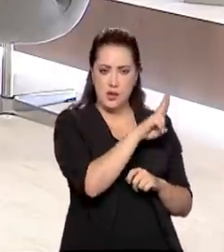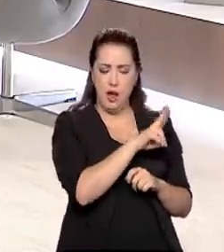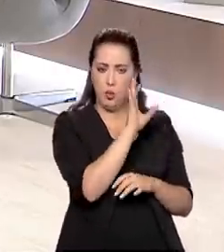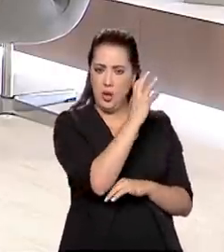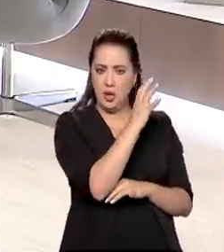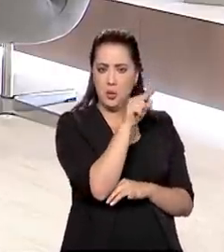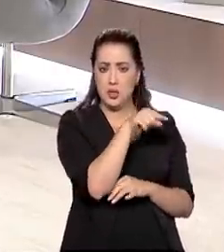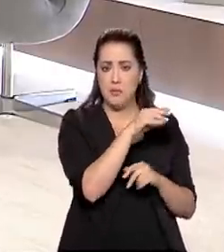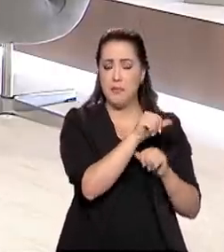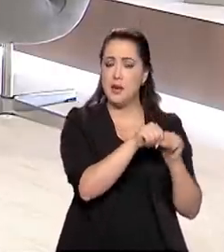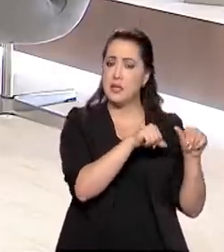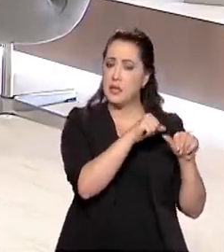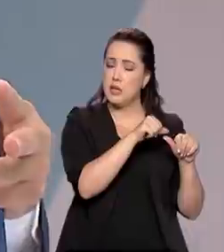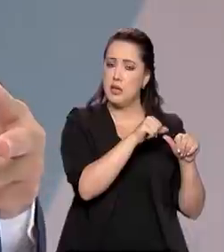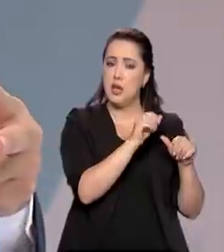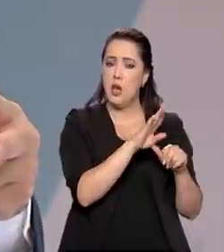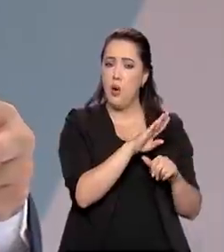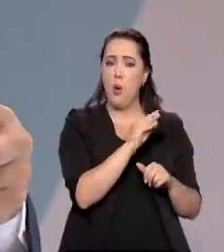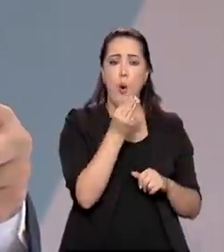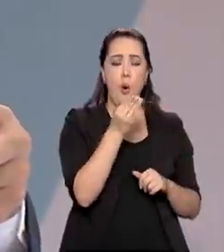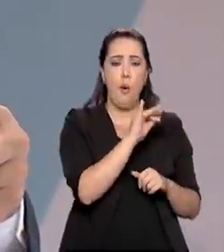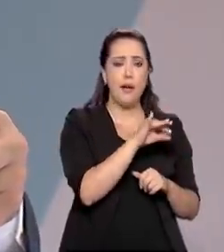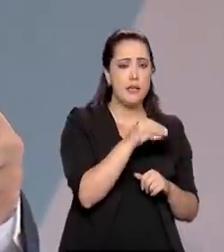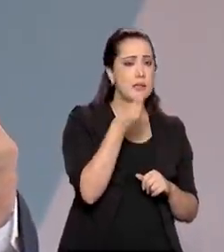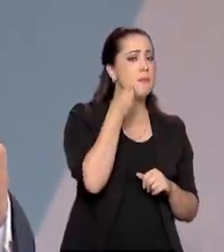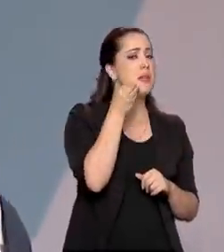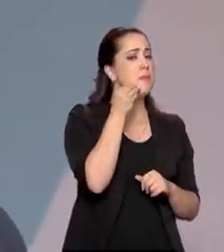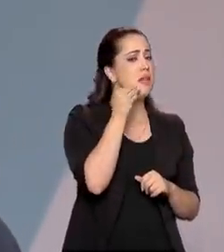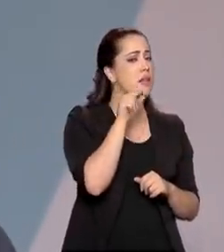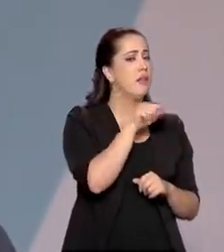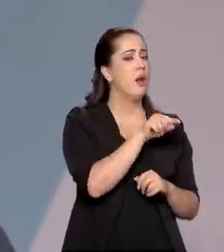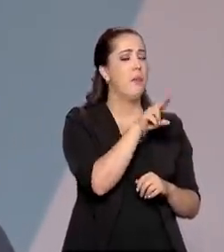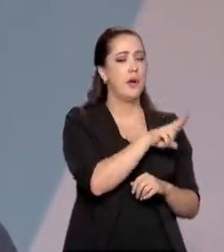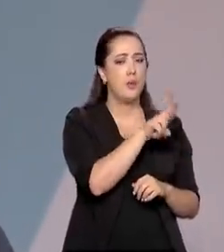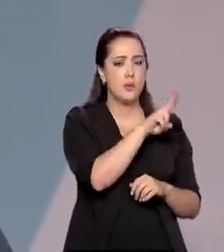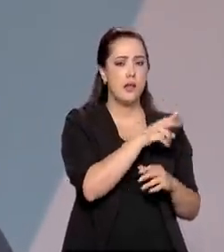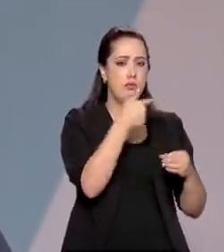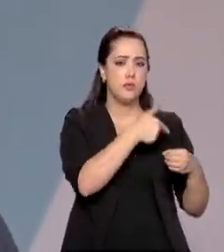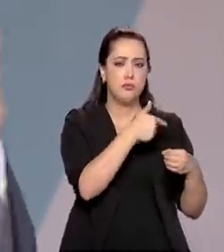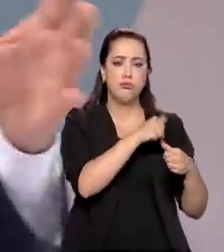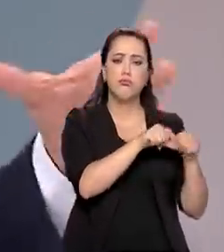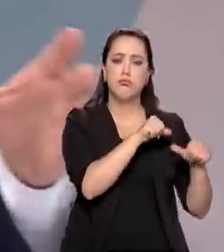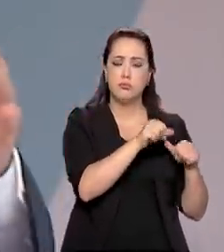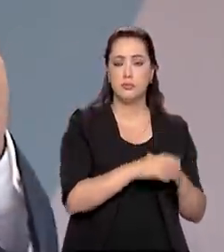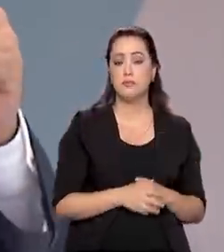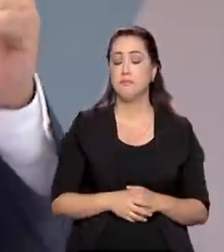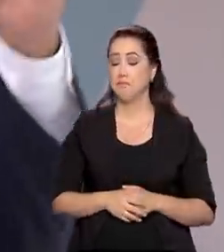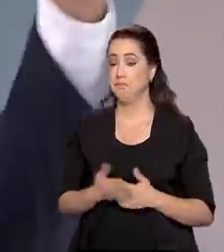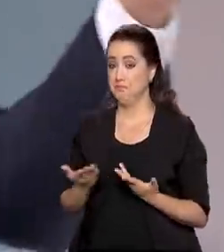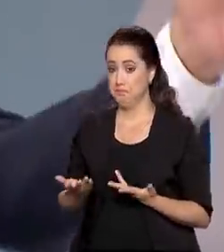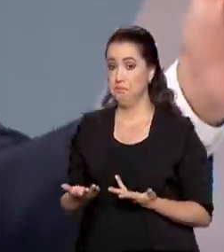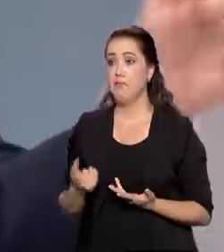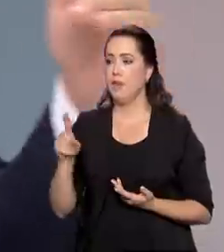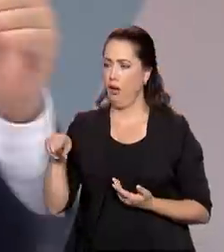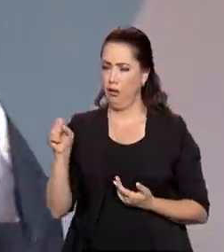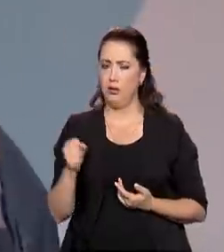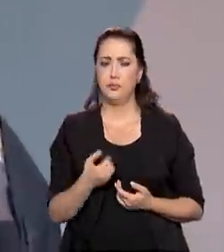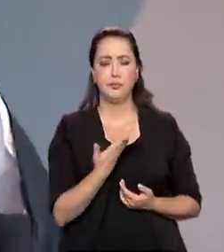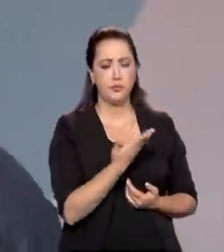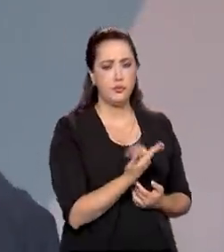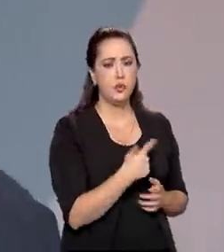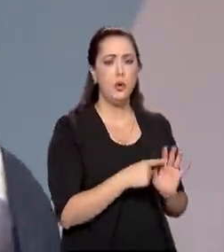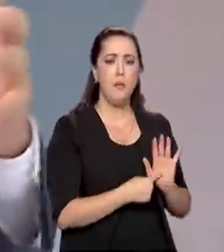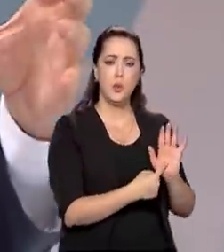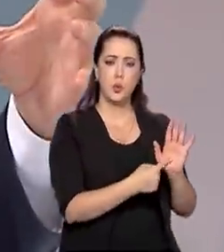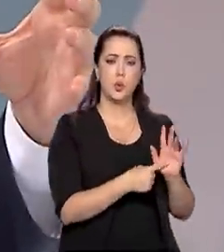biocombustível. Exato também. E as perspectivas de futuro em biocombustíveis? Que o senhor apresentou aqui, eólica,